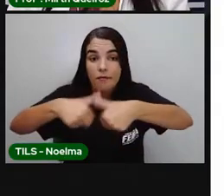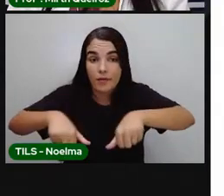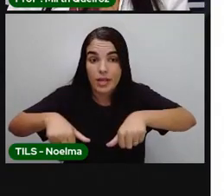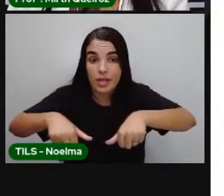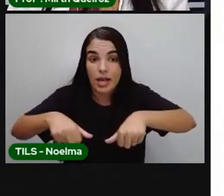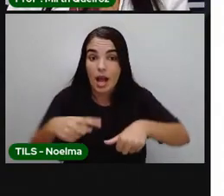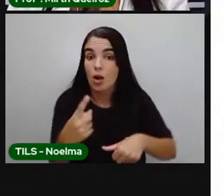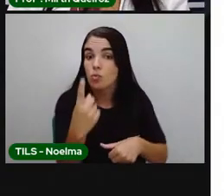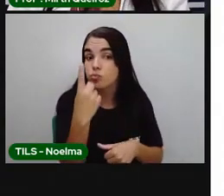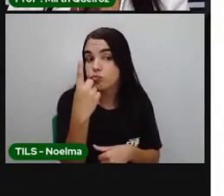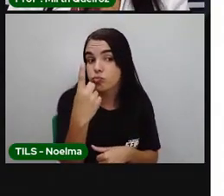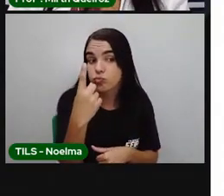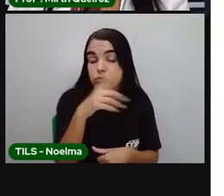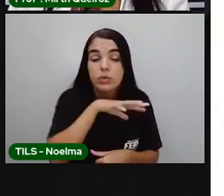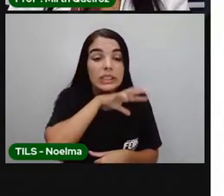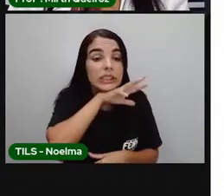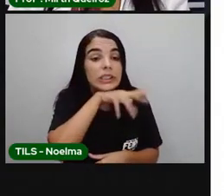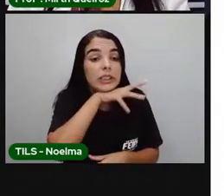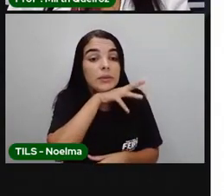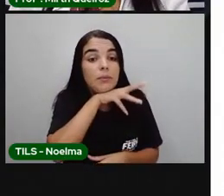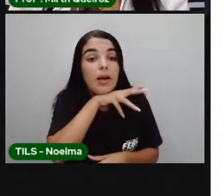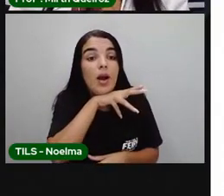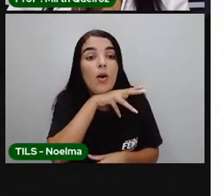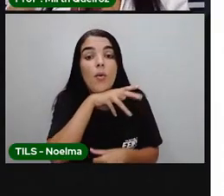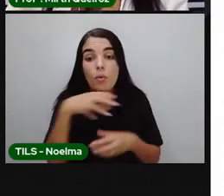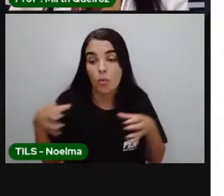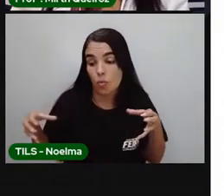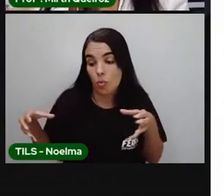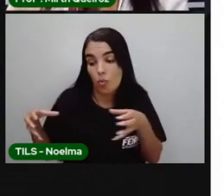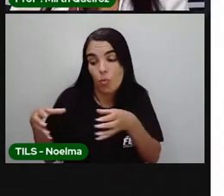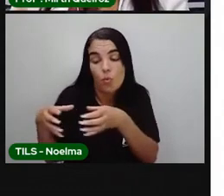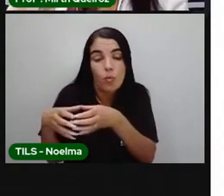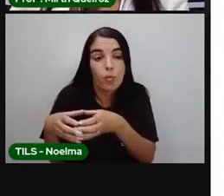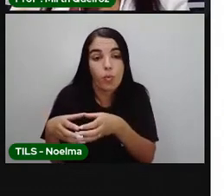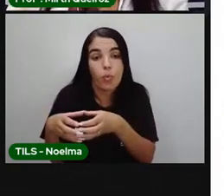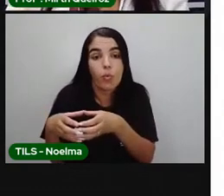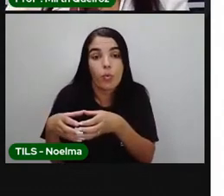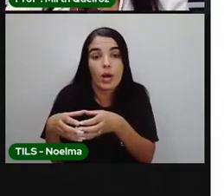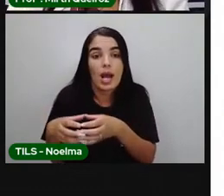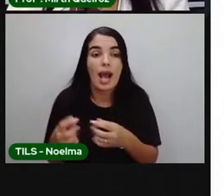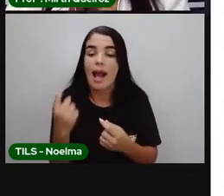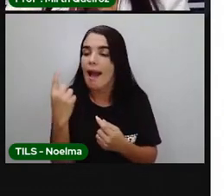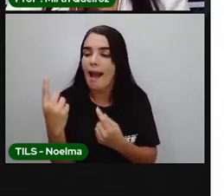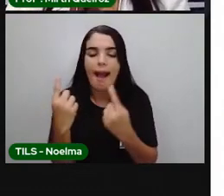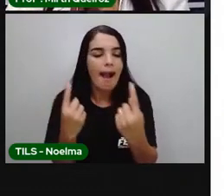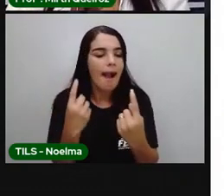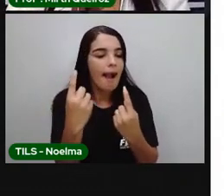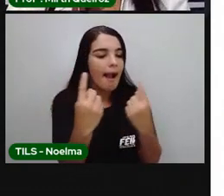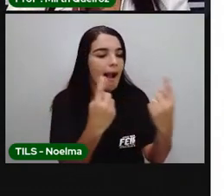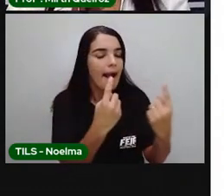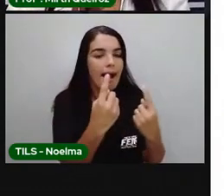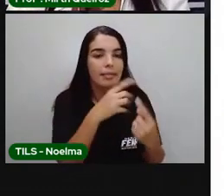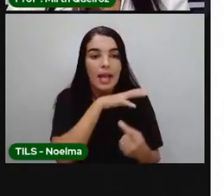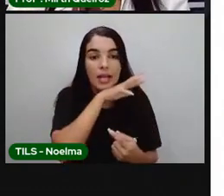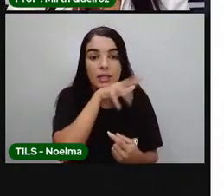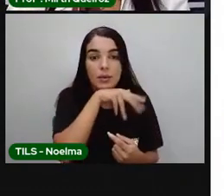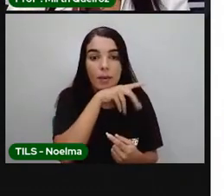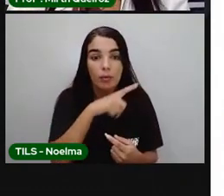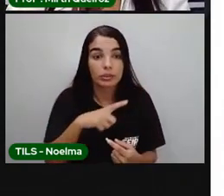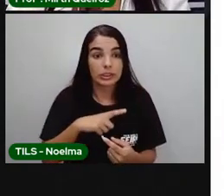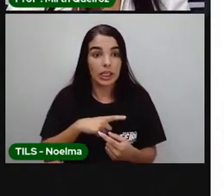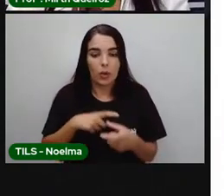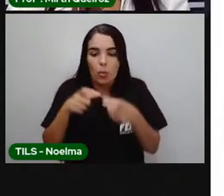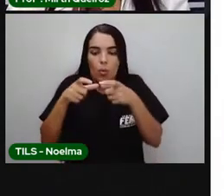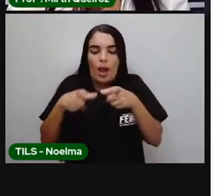por uma espécie dentro do seu ecossistema. Então, como funciona? Como é que eles vivem? Cada espécie tem seu próprio